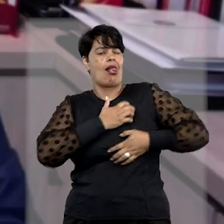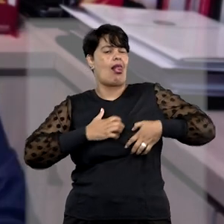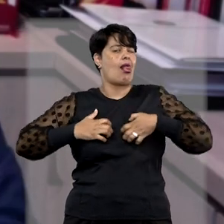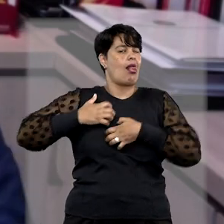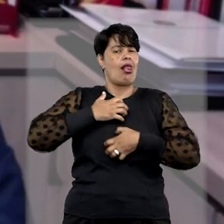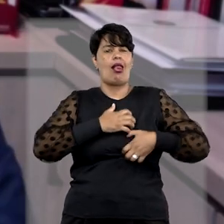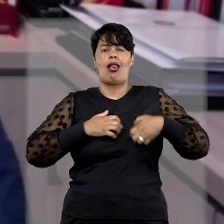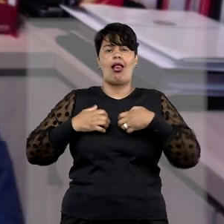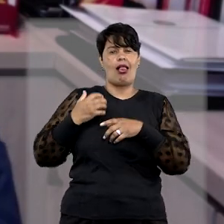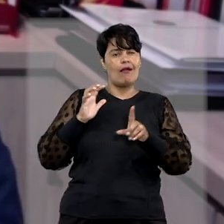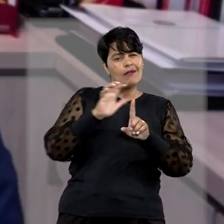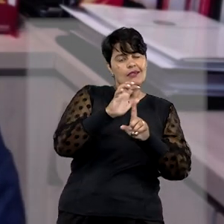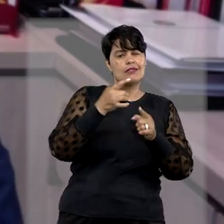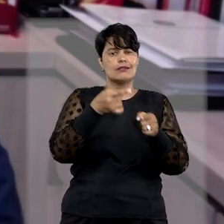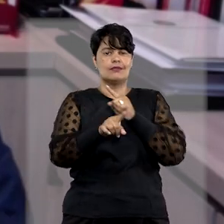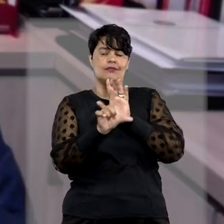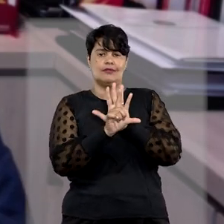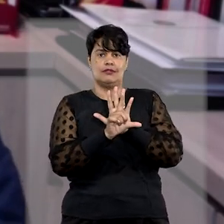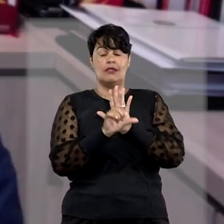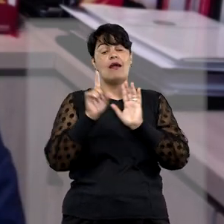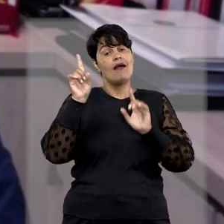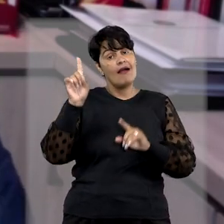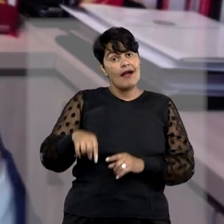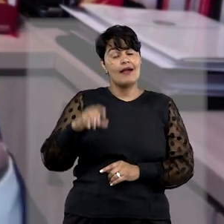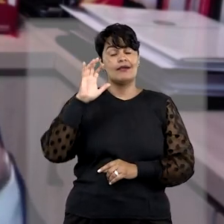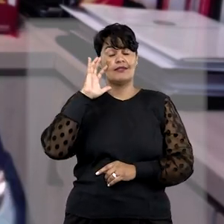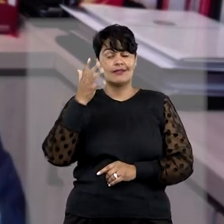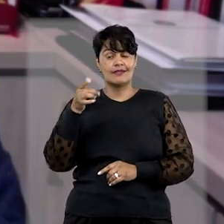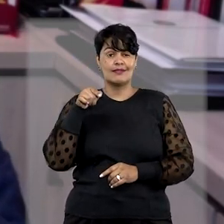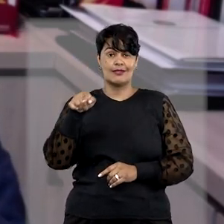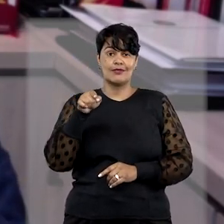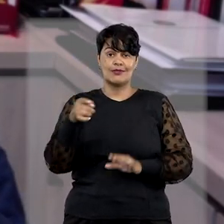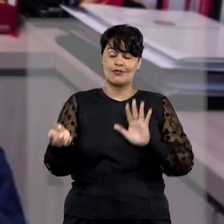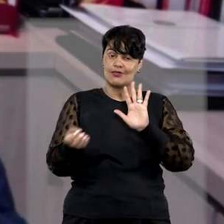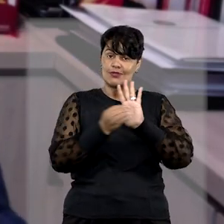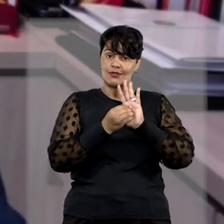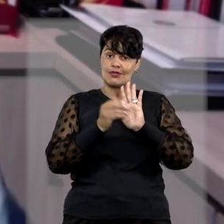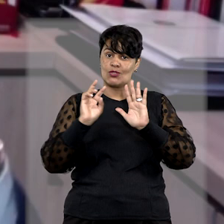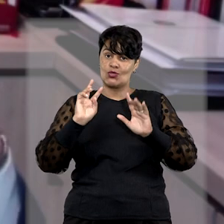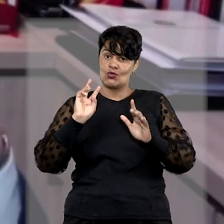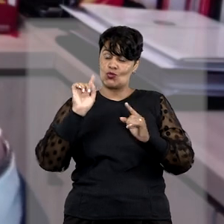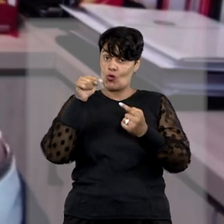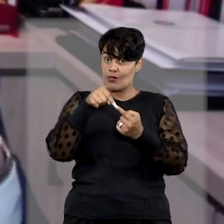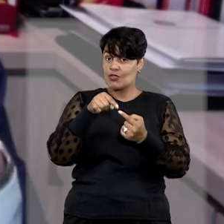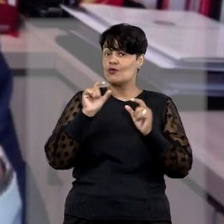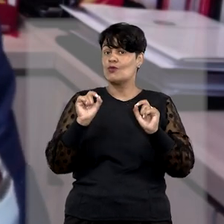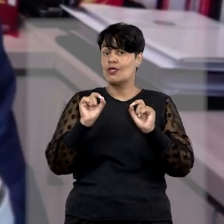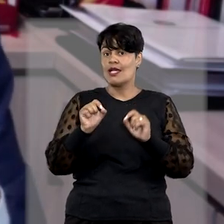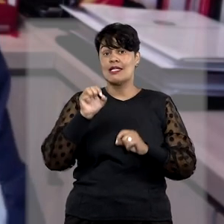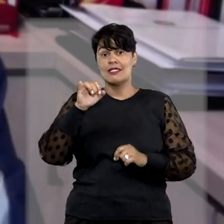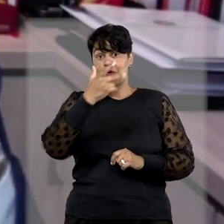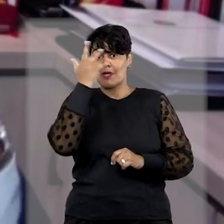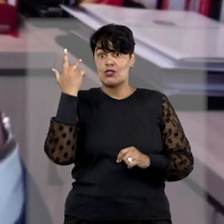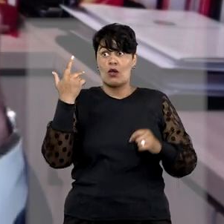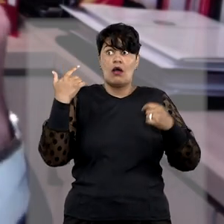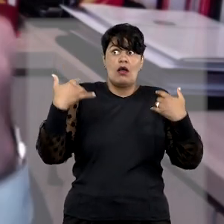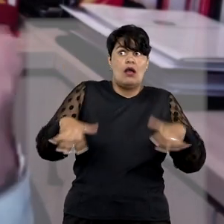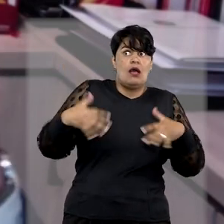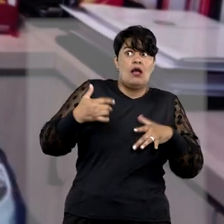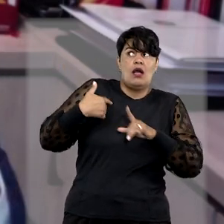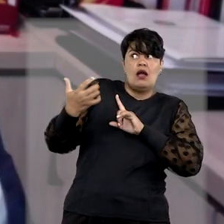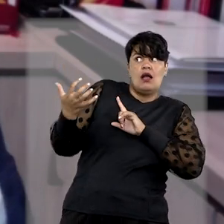constrangimento ilegal. Ou seja, é um remédio que tem por escopo, que tem por finalidade, quando alguém se acha